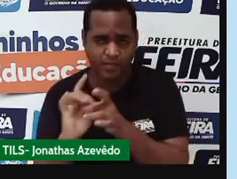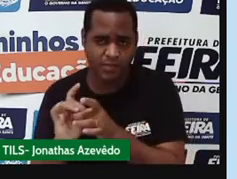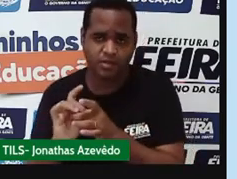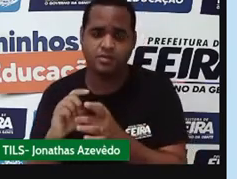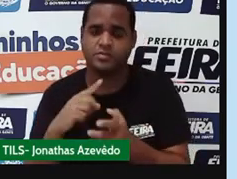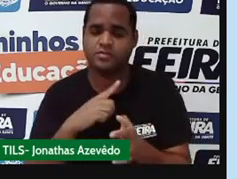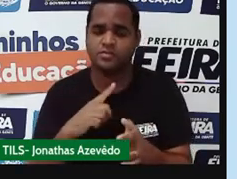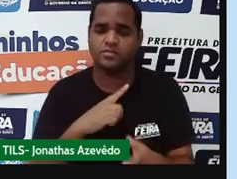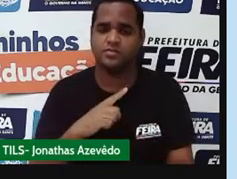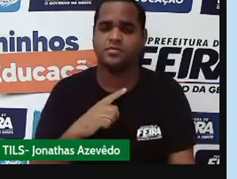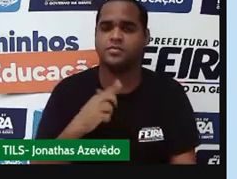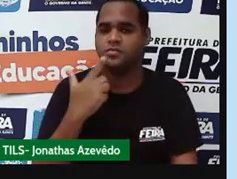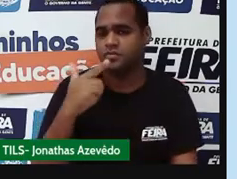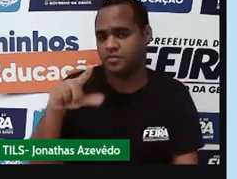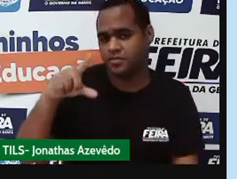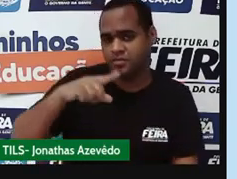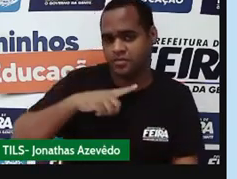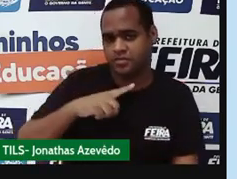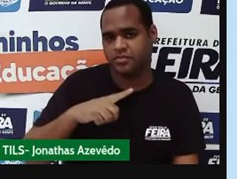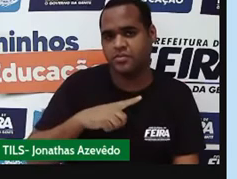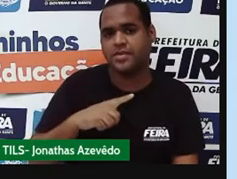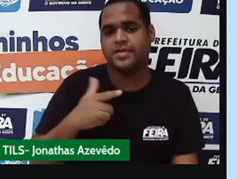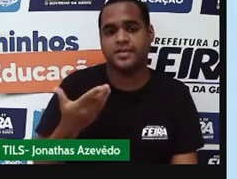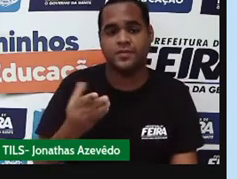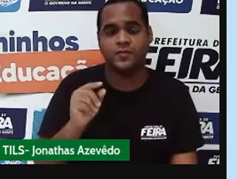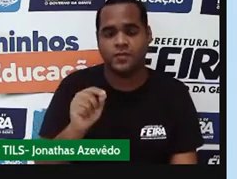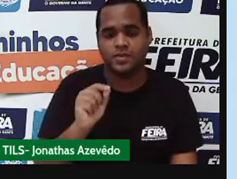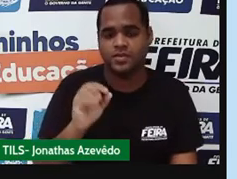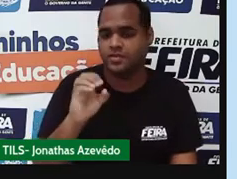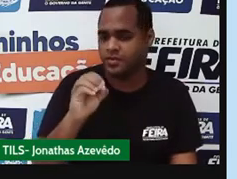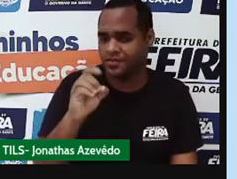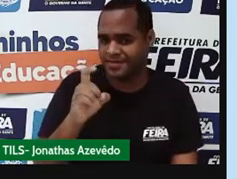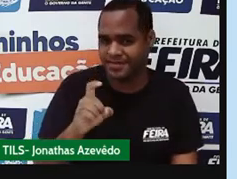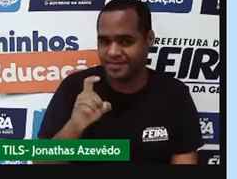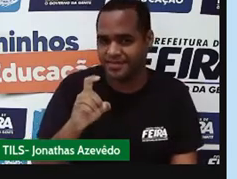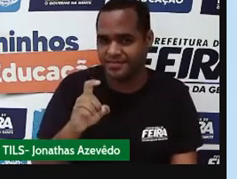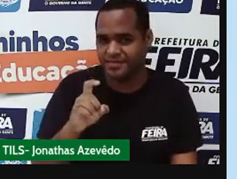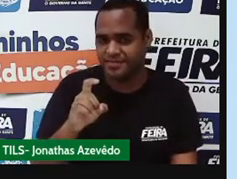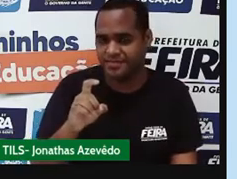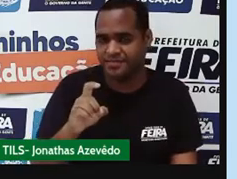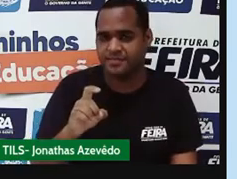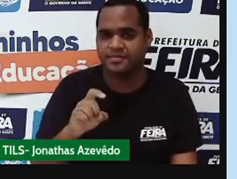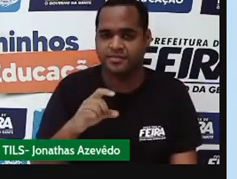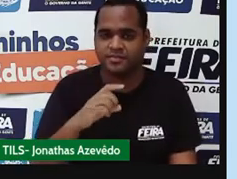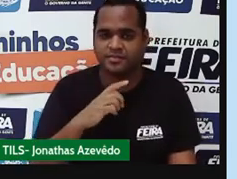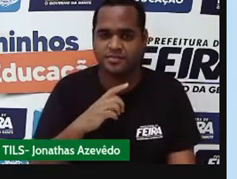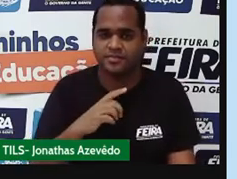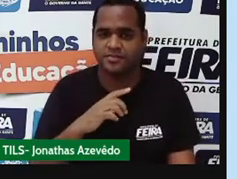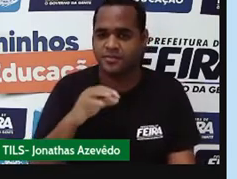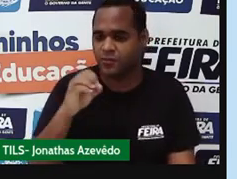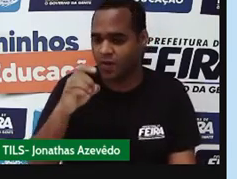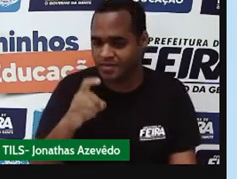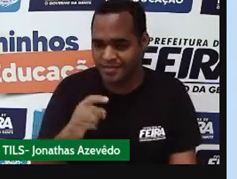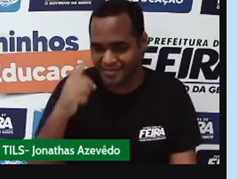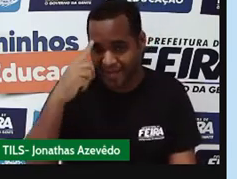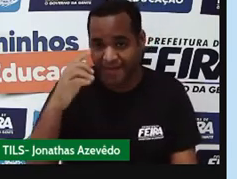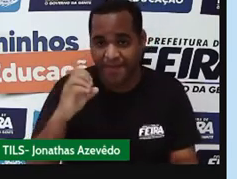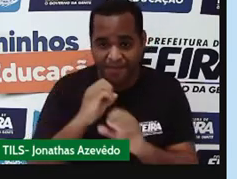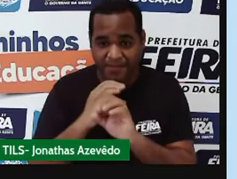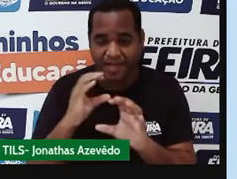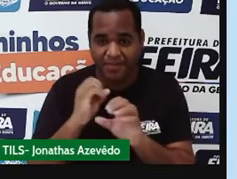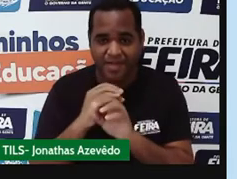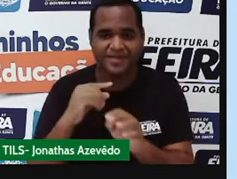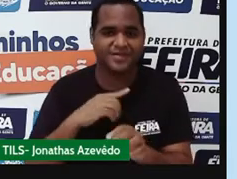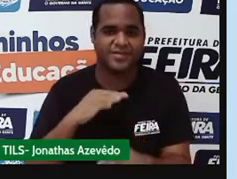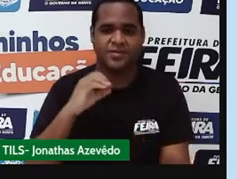Agora, vamos formar mais uma moléculazinha. Peguei o oxigênio, vou pegar o outro oxigênio. Formei aqui o gás